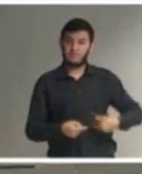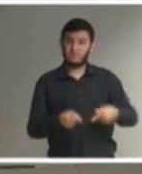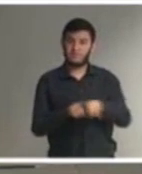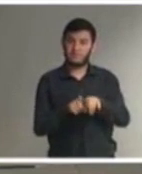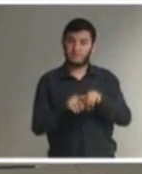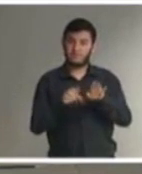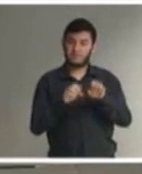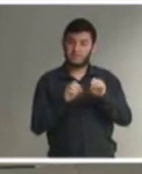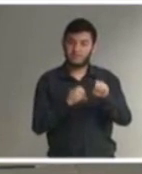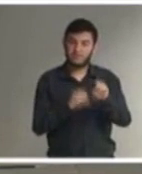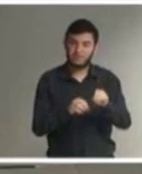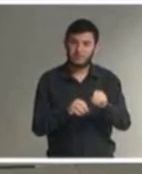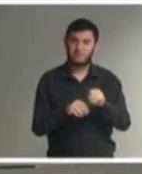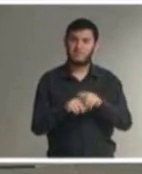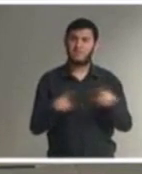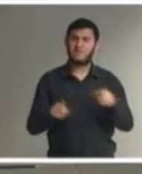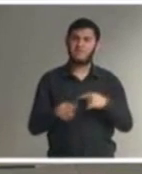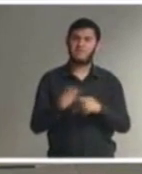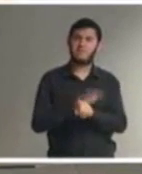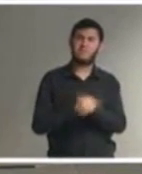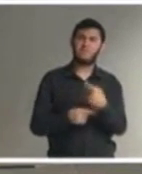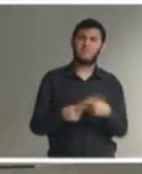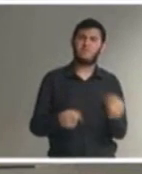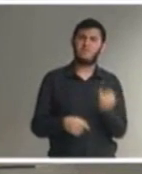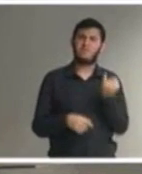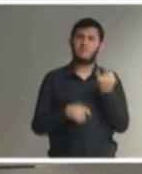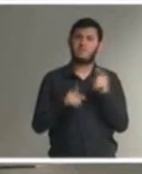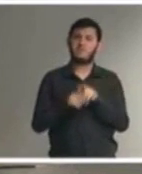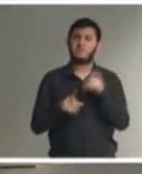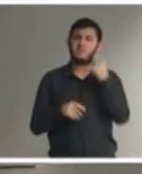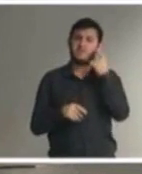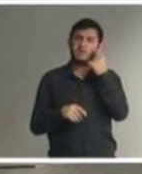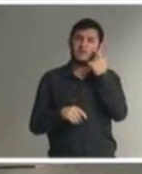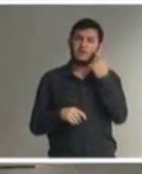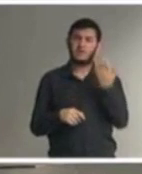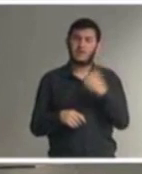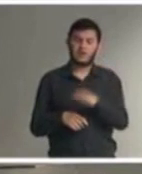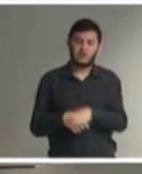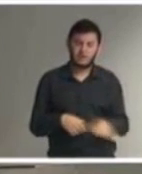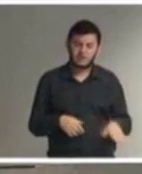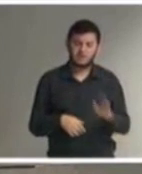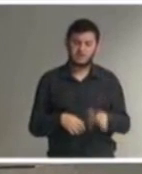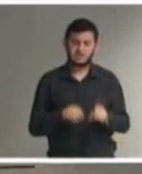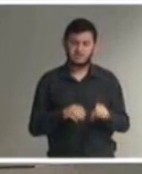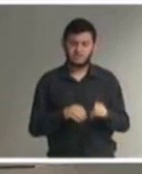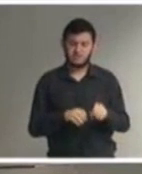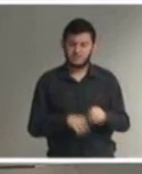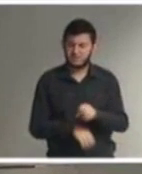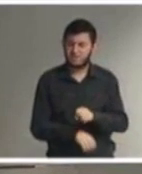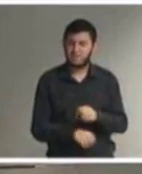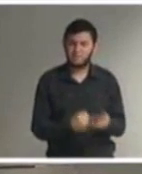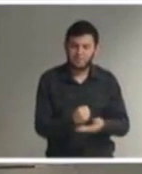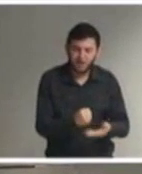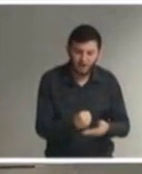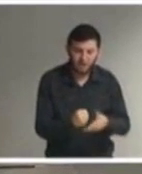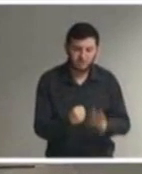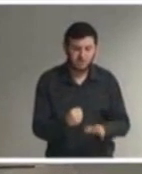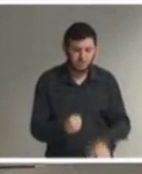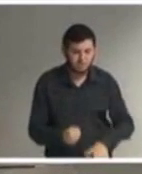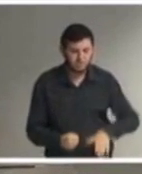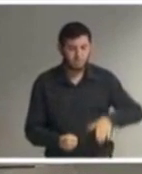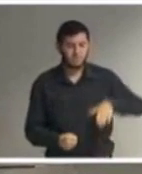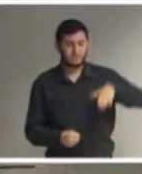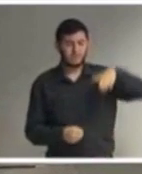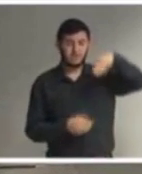tamanha essa importância da criança desde a educação infantil estar na sala de aula porque muitas vezes a gente tem que se